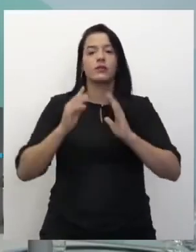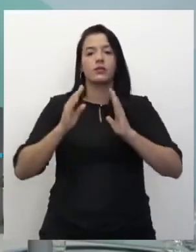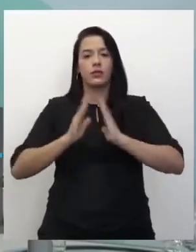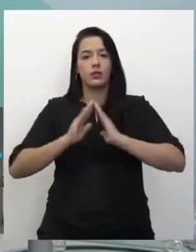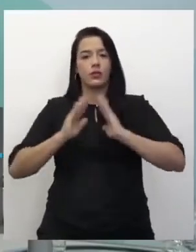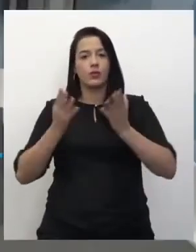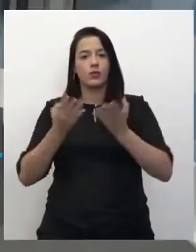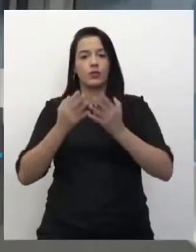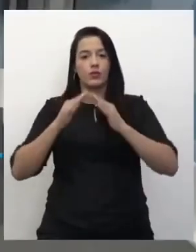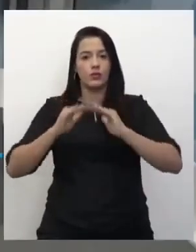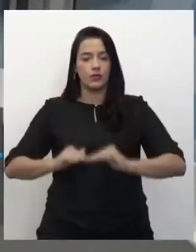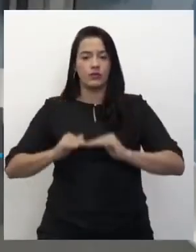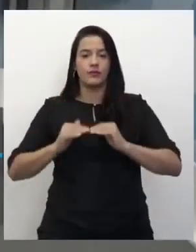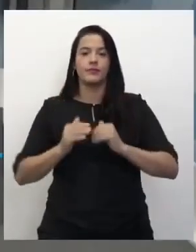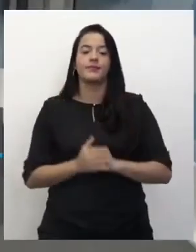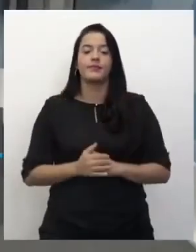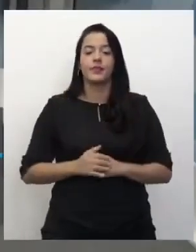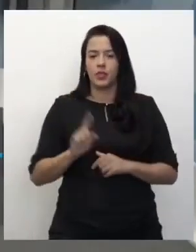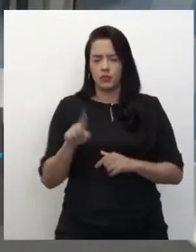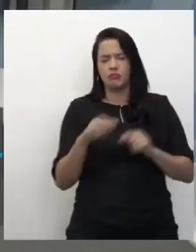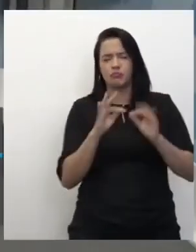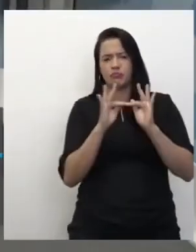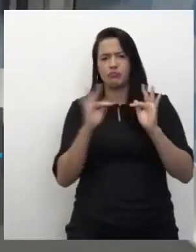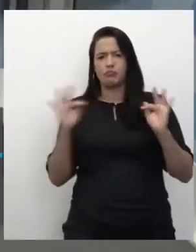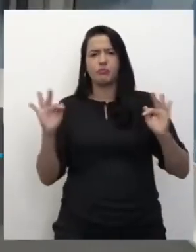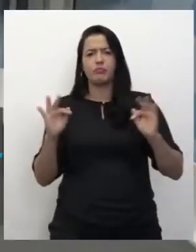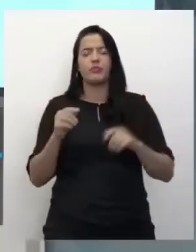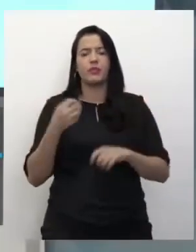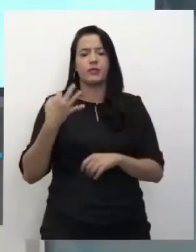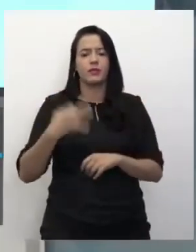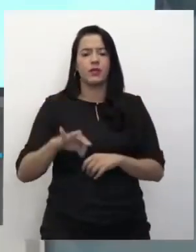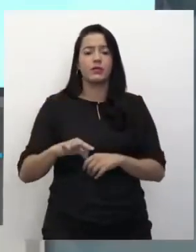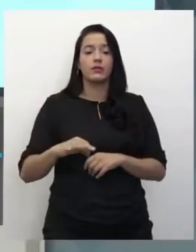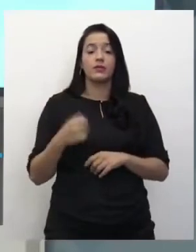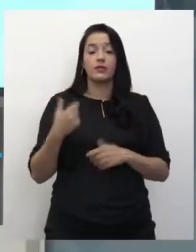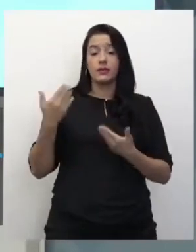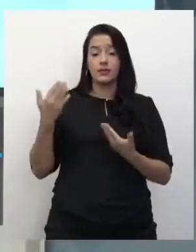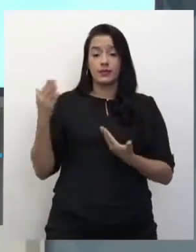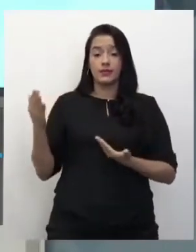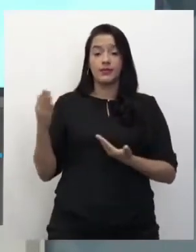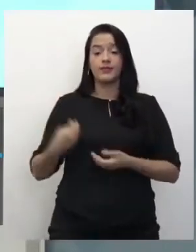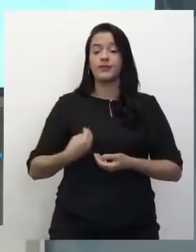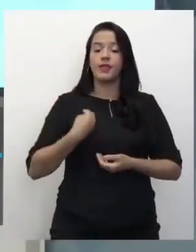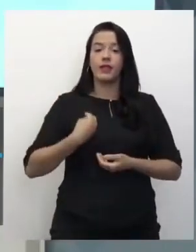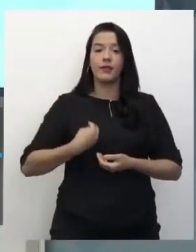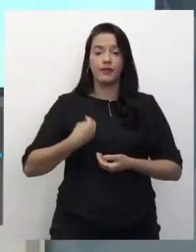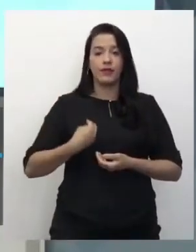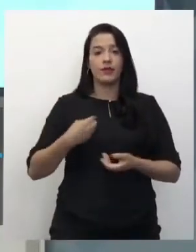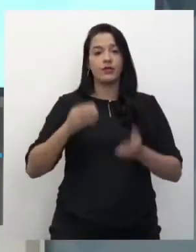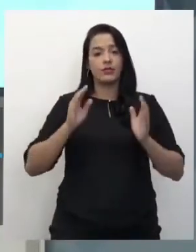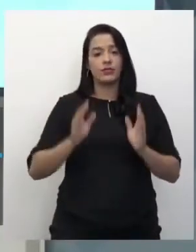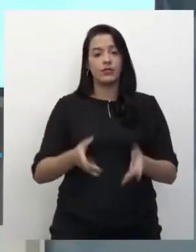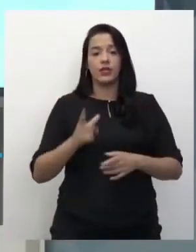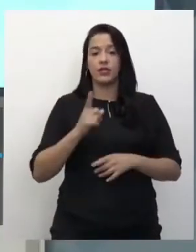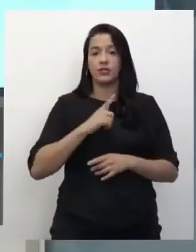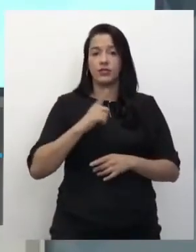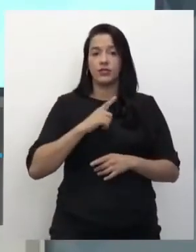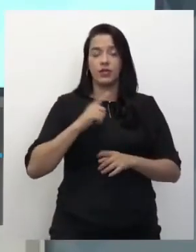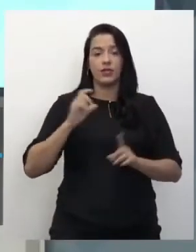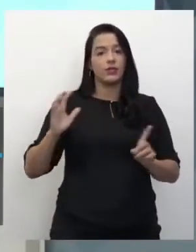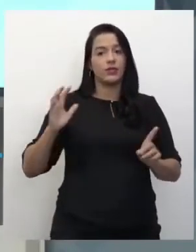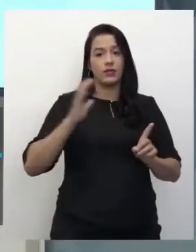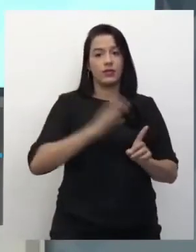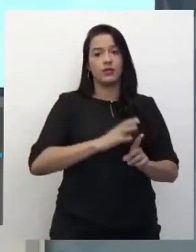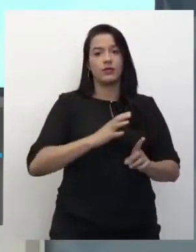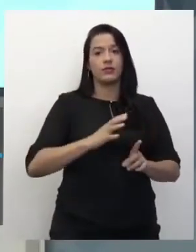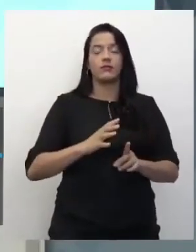Tá ótimo. Eles estão indo na linha certa, viu? A palavra vida já dá um impacto para a gente, né? Um destaque. E esse